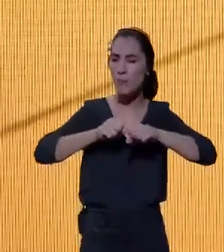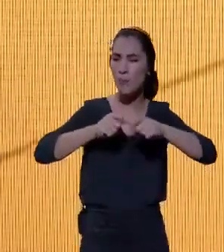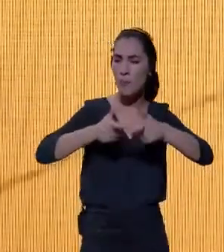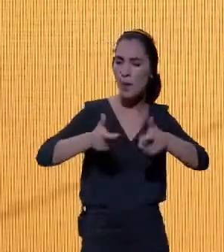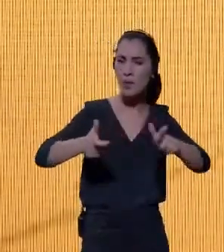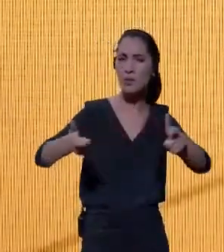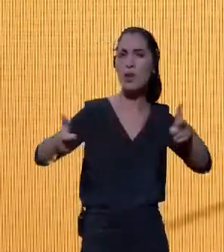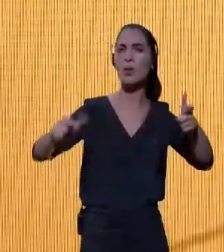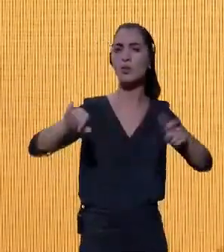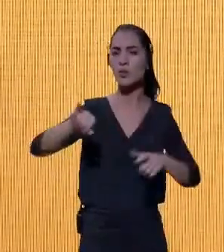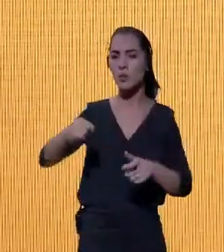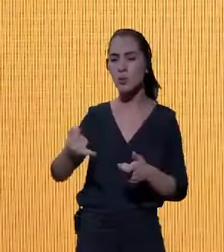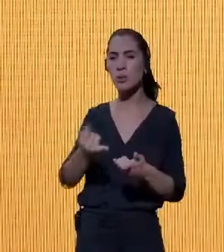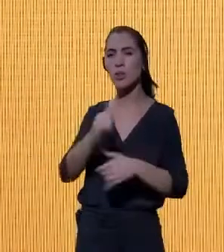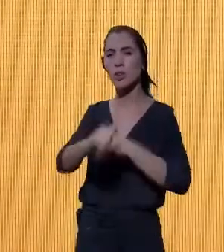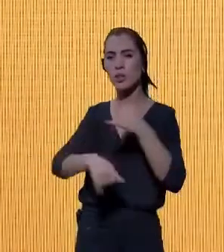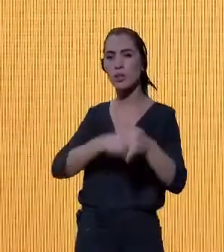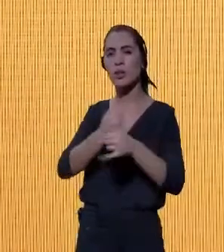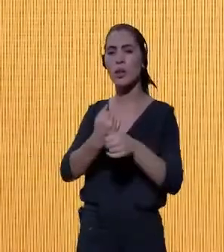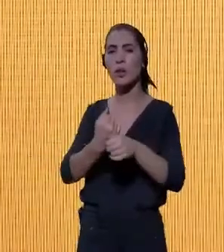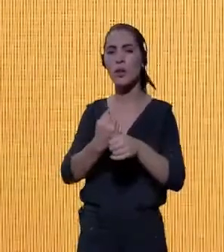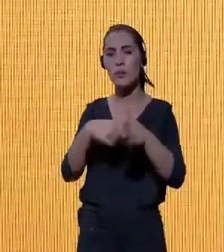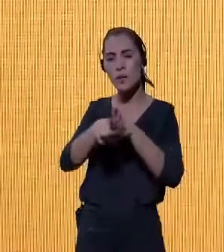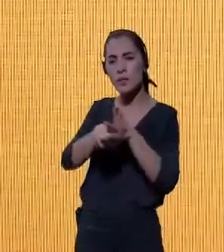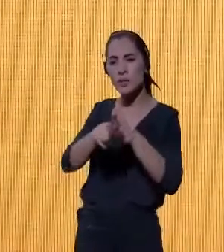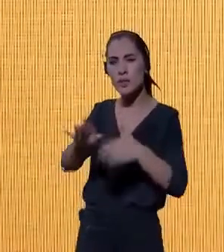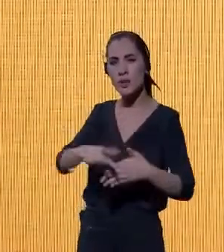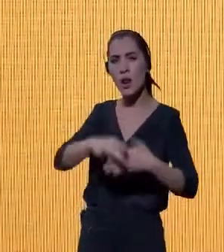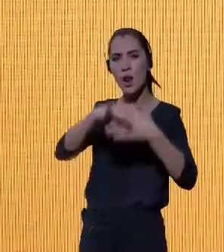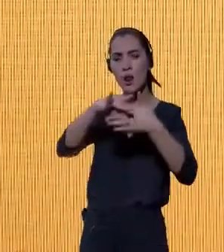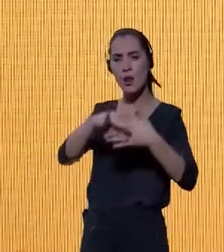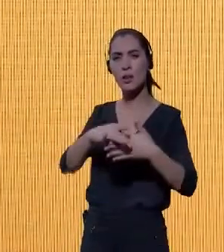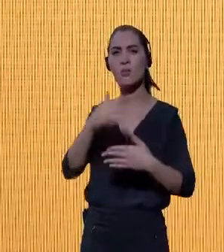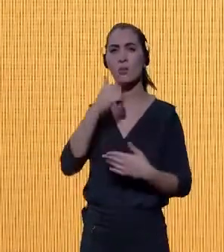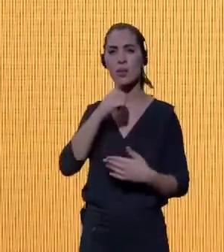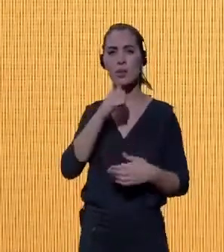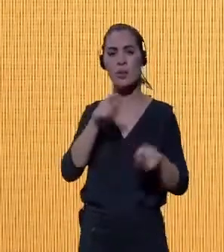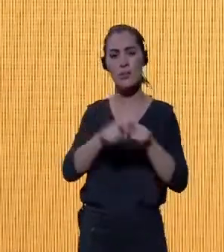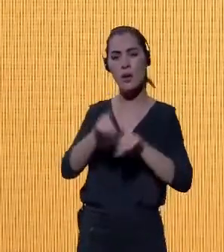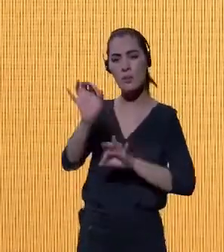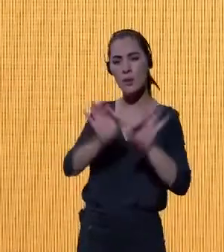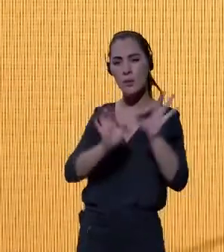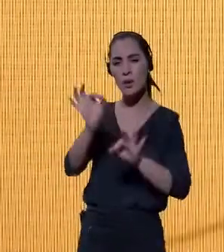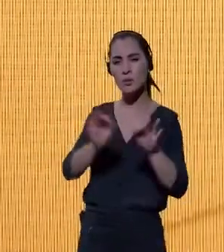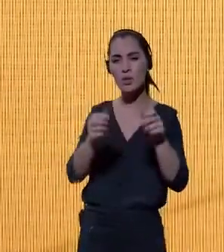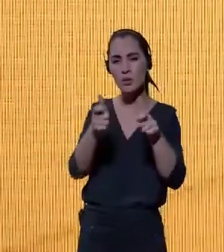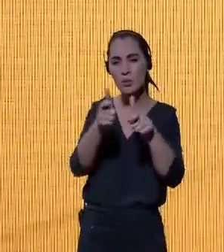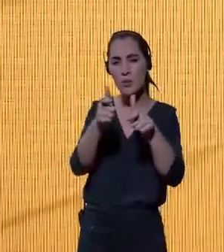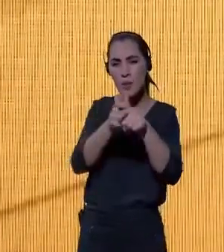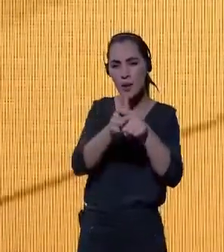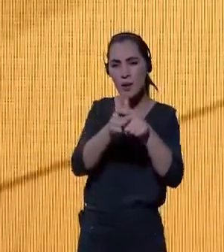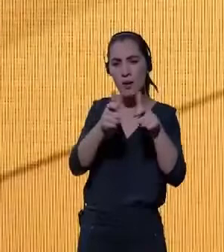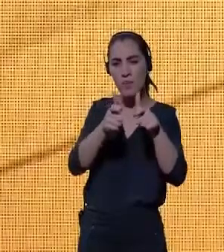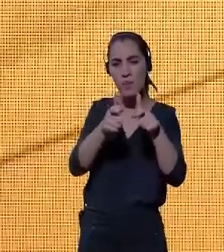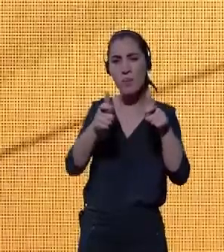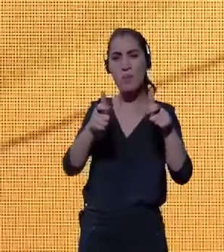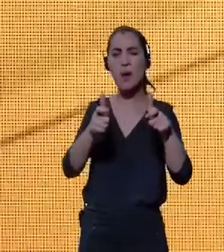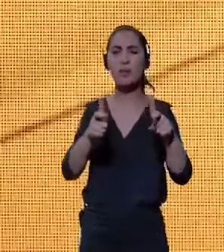e pesquisas lideradas a preparação de pequenas e médias empresas e